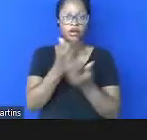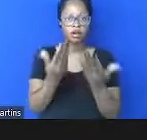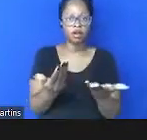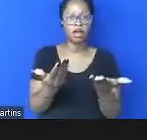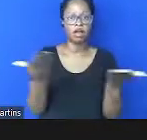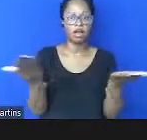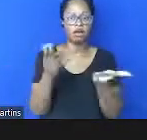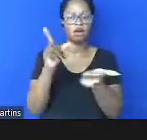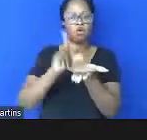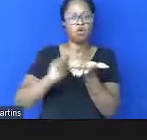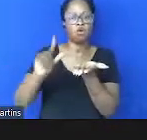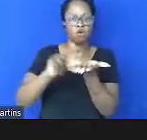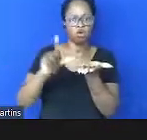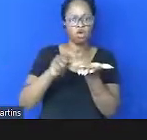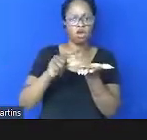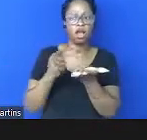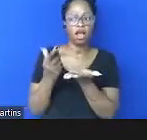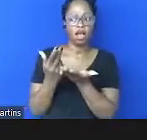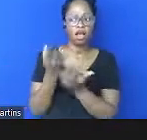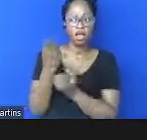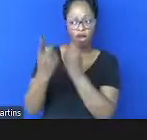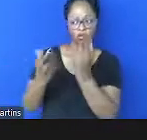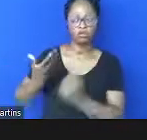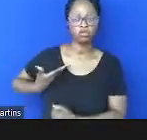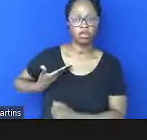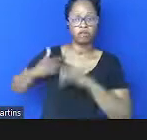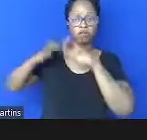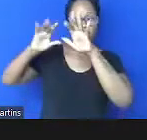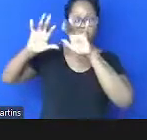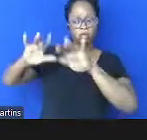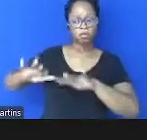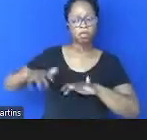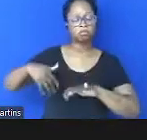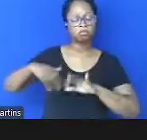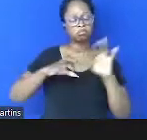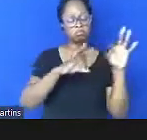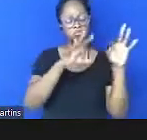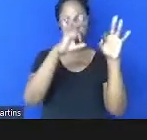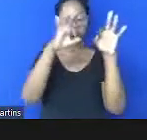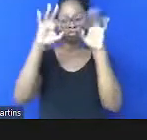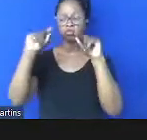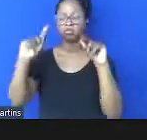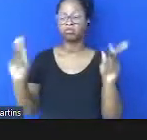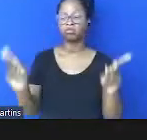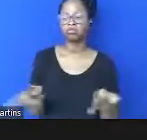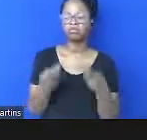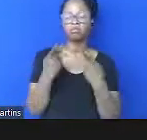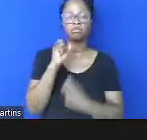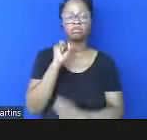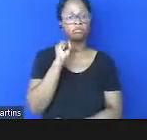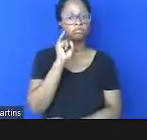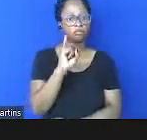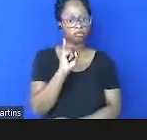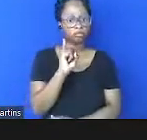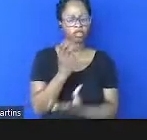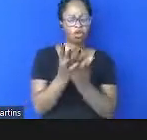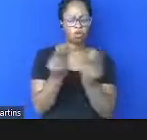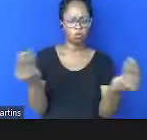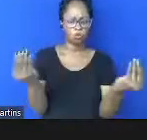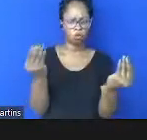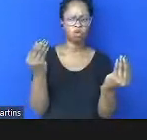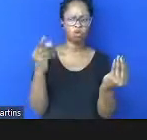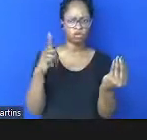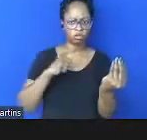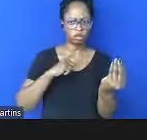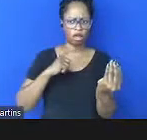artigo feito por alguns colegas que observaram o que que aconteceria se muitos pacotes de